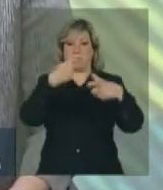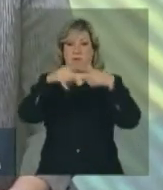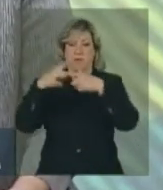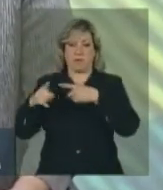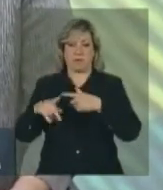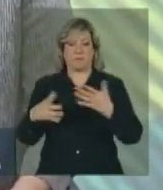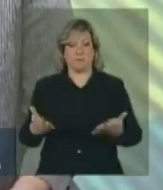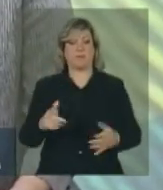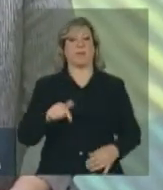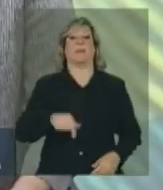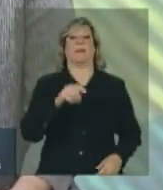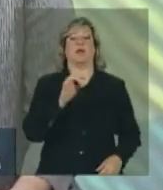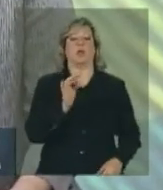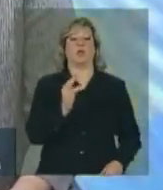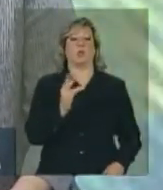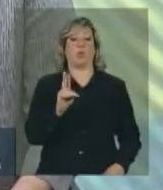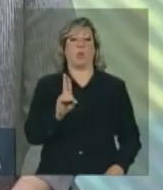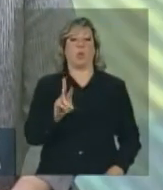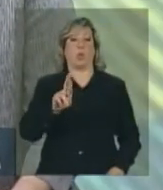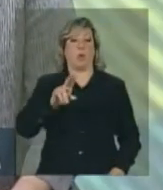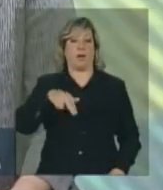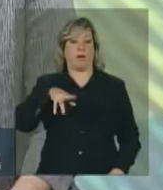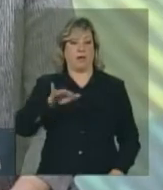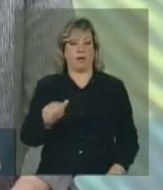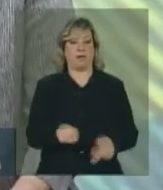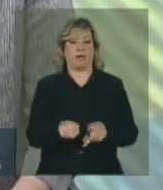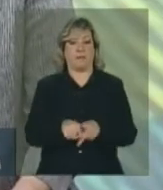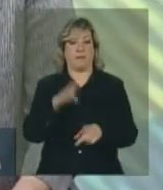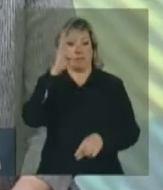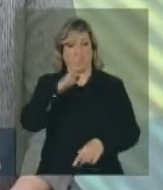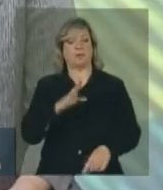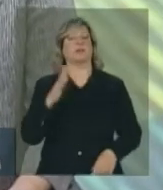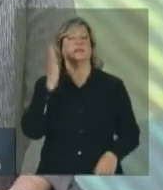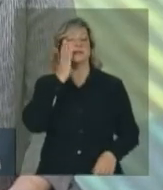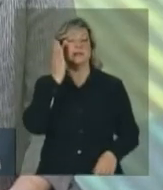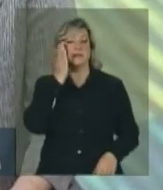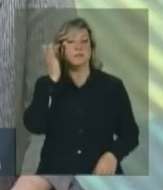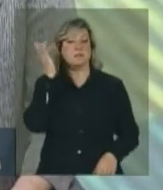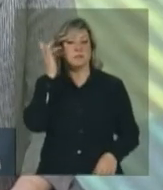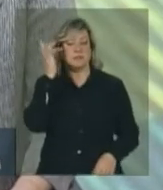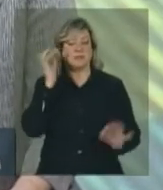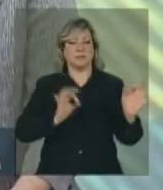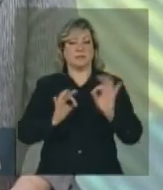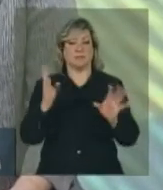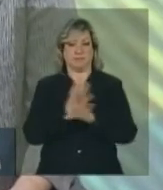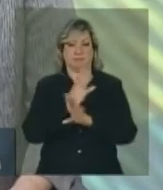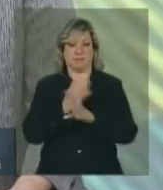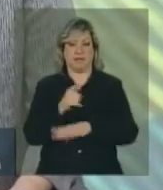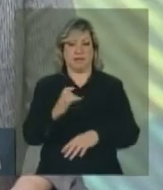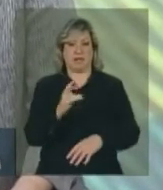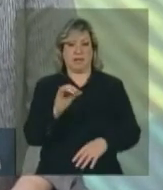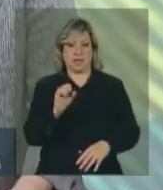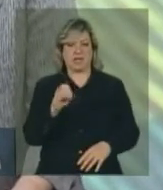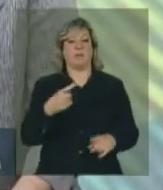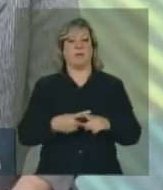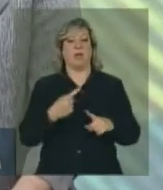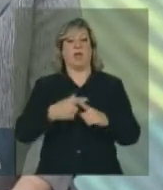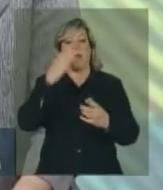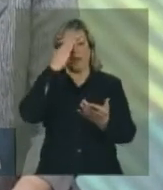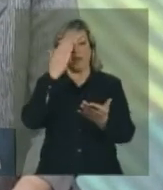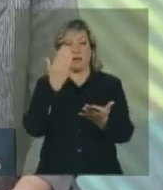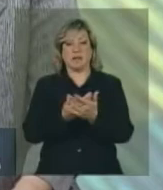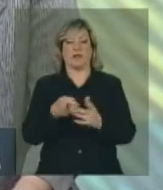Brasil têm sabido resistir à crise porque aposta no fortalecimento